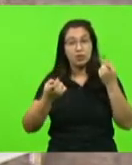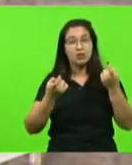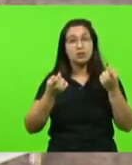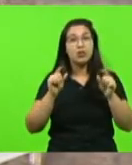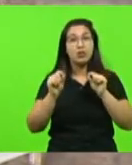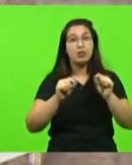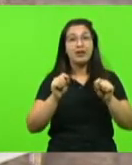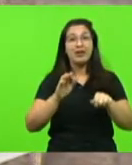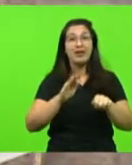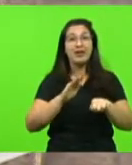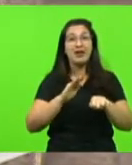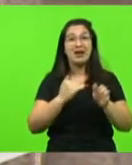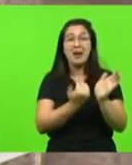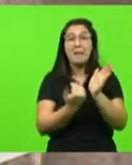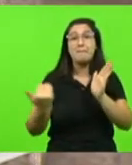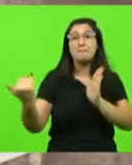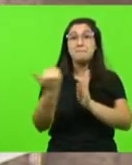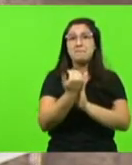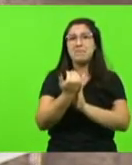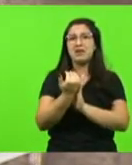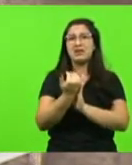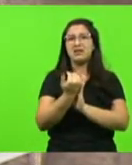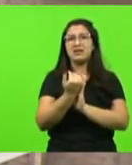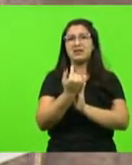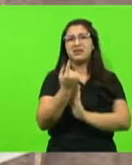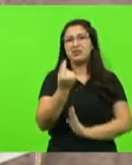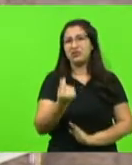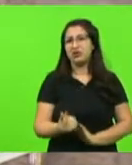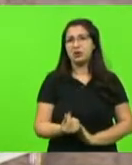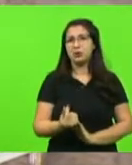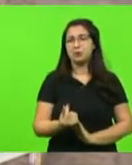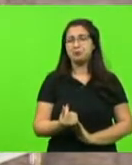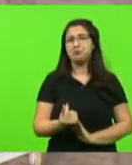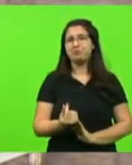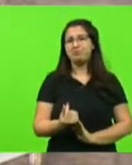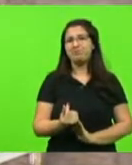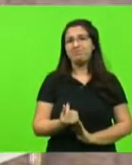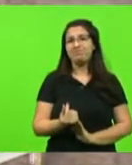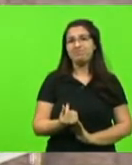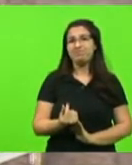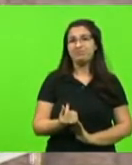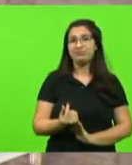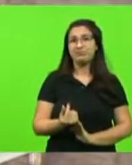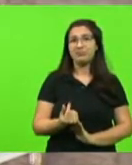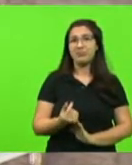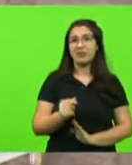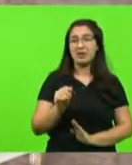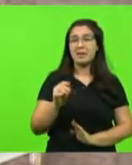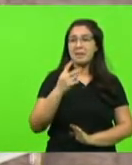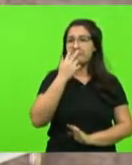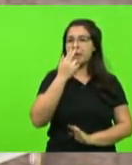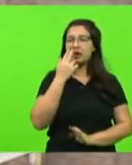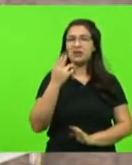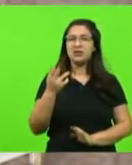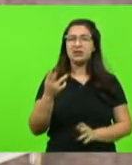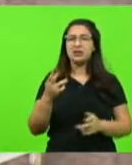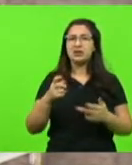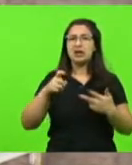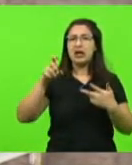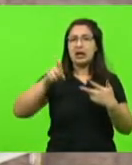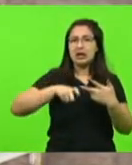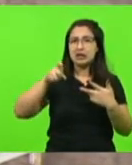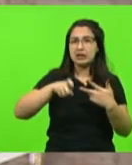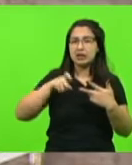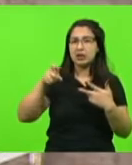receita. Acho que tira da mão do executor, do executivo,